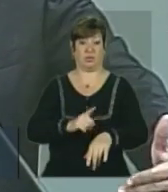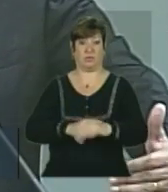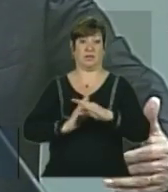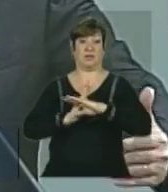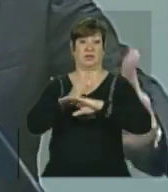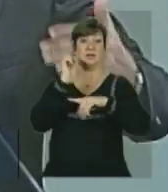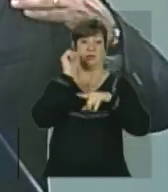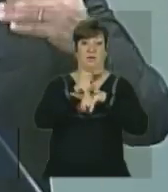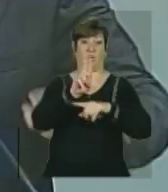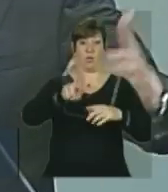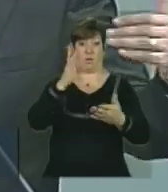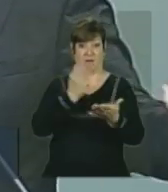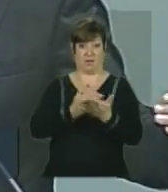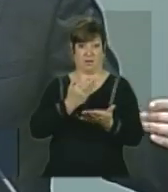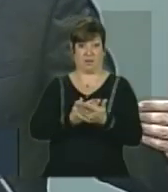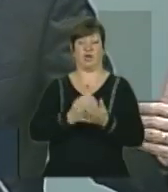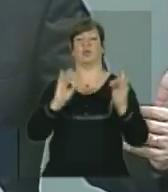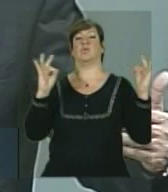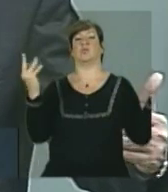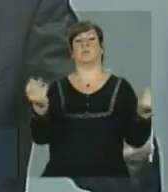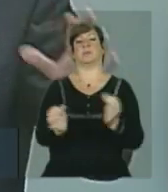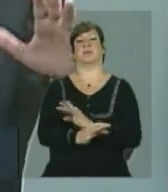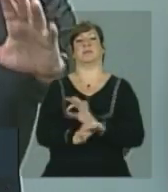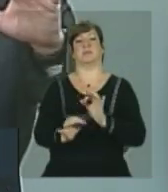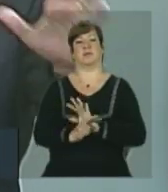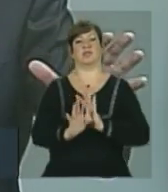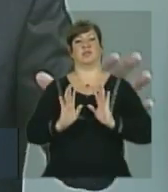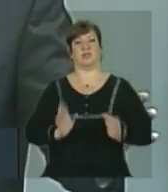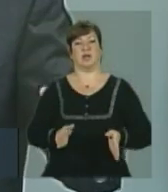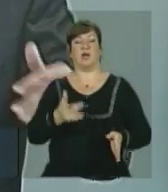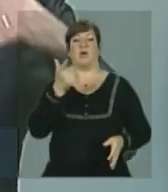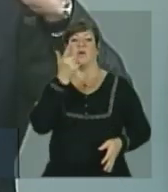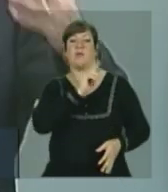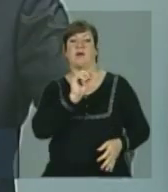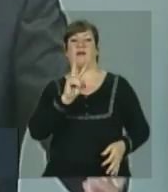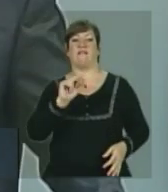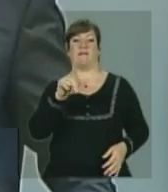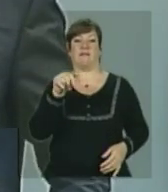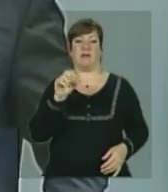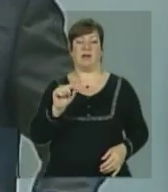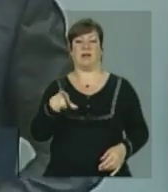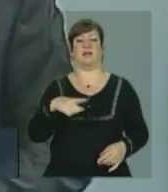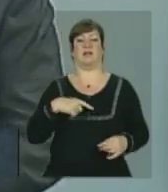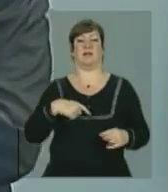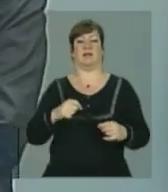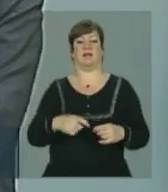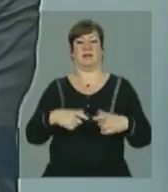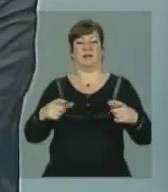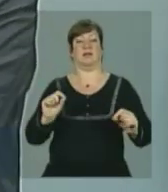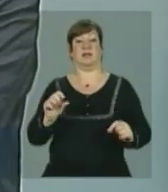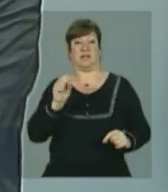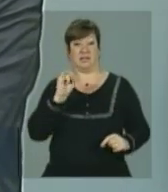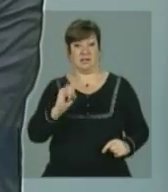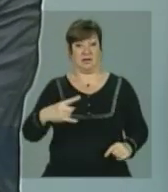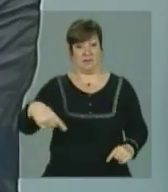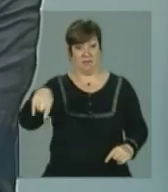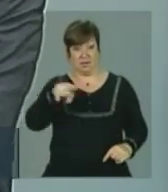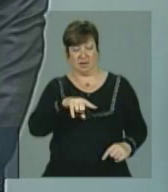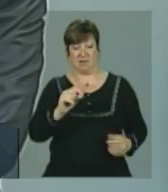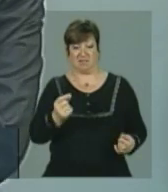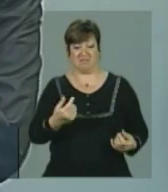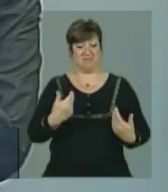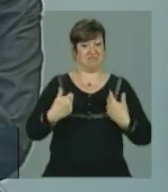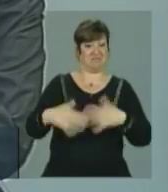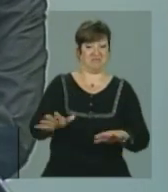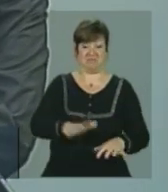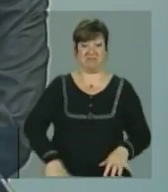universidade, vai estar todo mundo preparado para concorrer às vagas que estão em expansão. Se você descuidar da primeira infância,